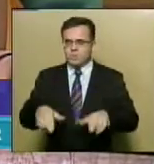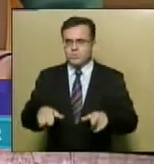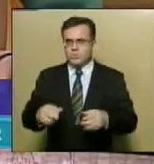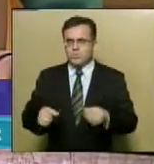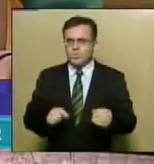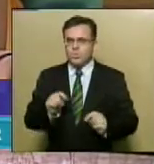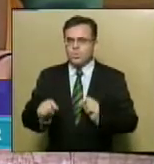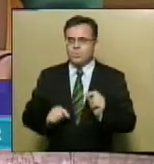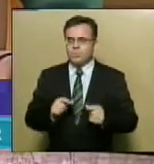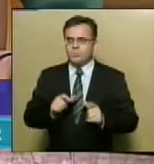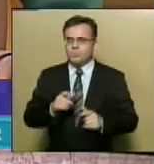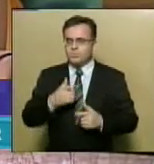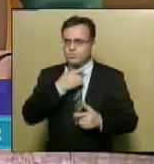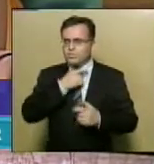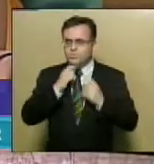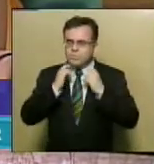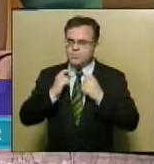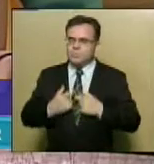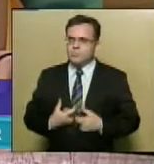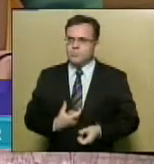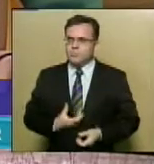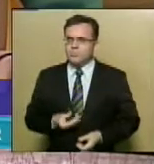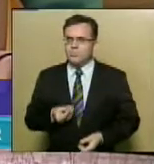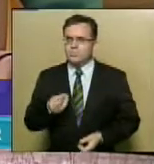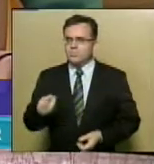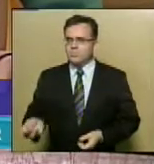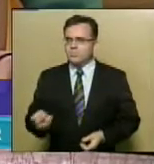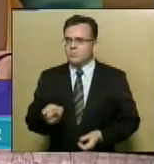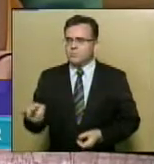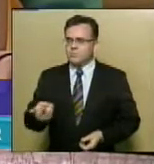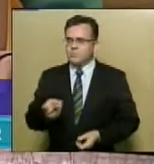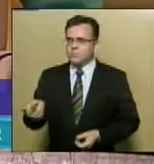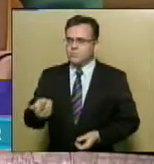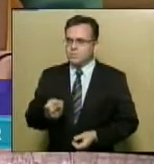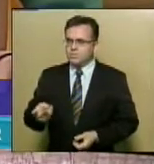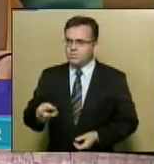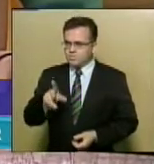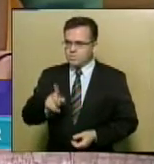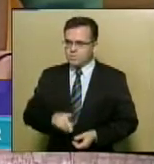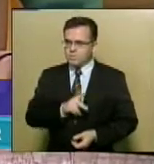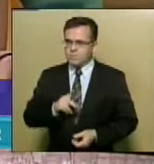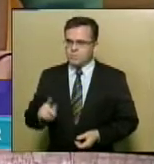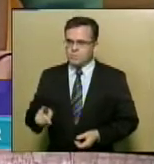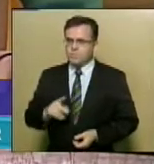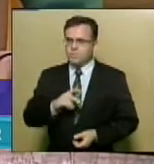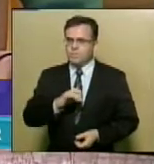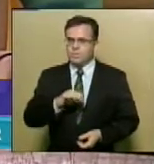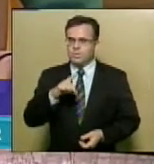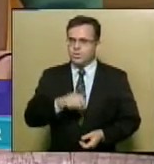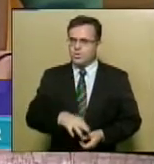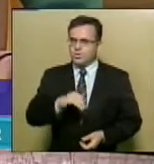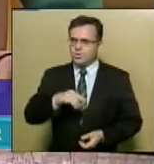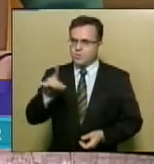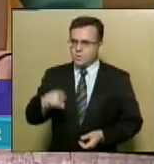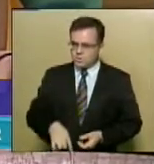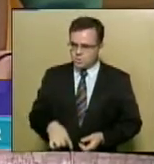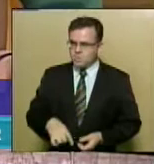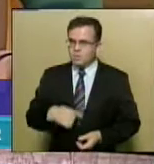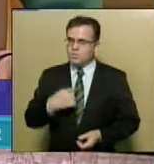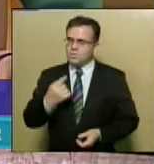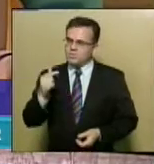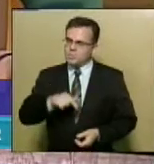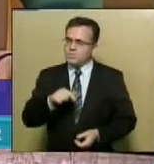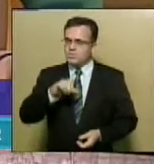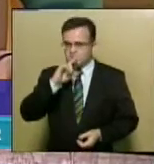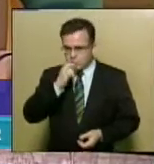medalha Direitos Humanos, D. José Vicente Tavra, aos excelentíssimos e reverendíssimos D. José Palmeira Lessa, a se bispo da Arquidiocese de